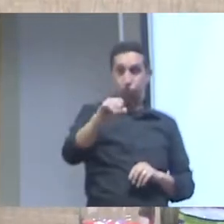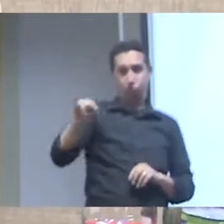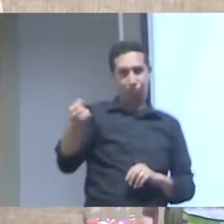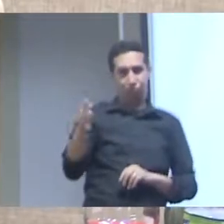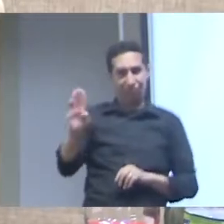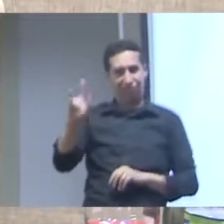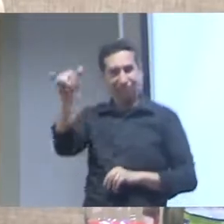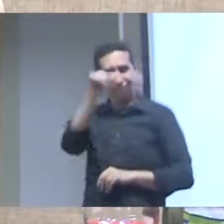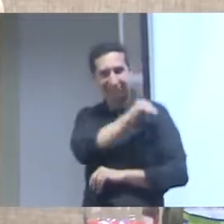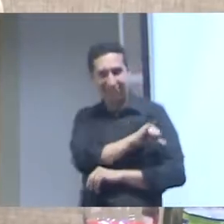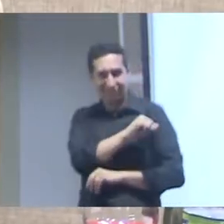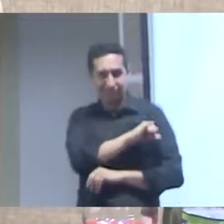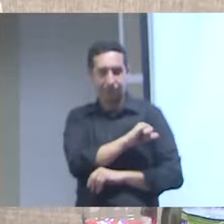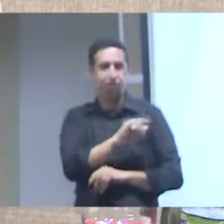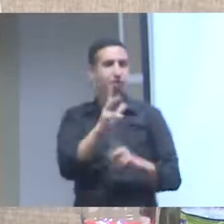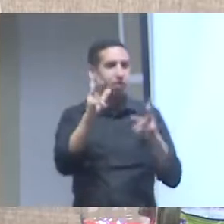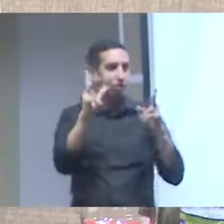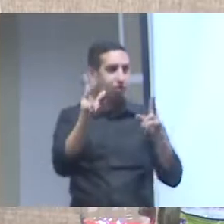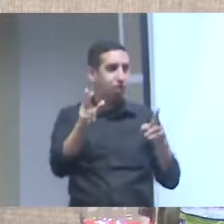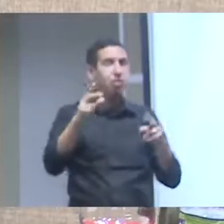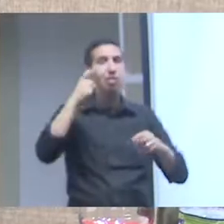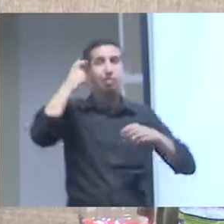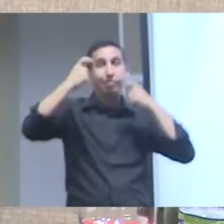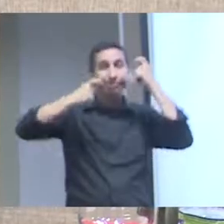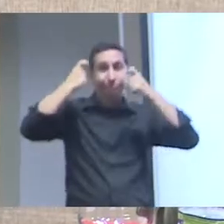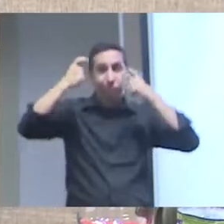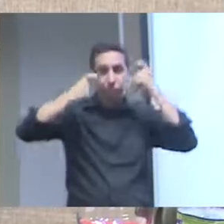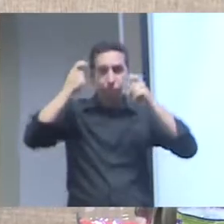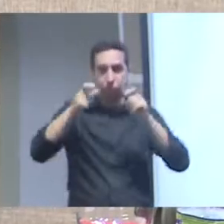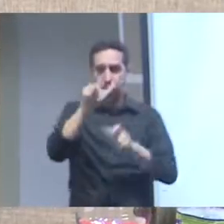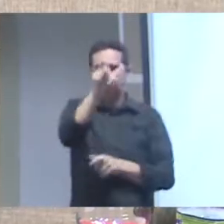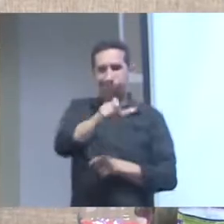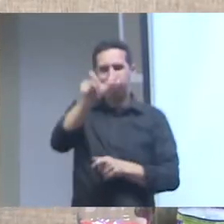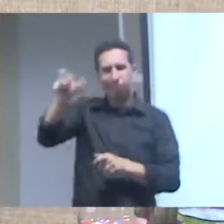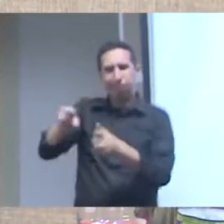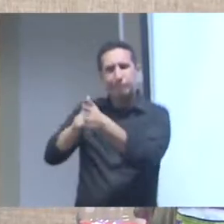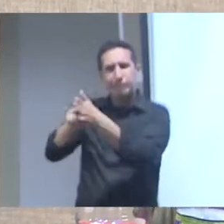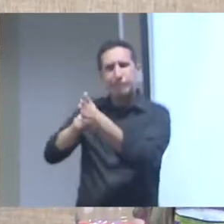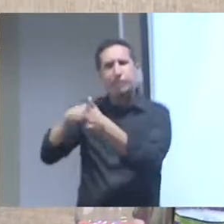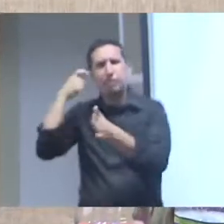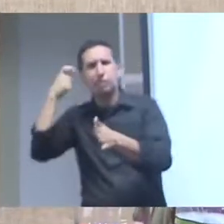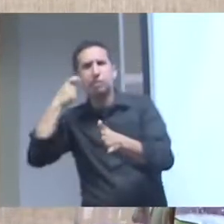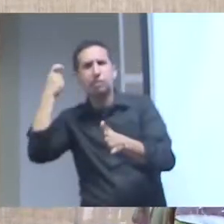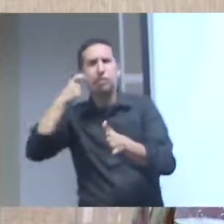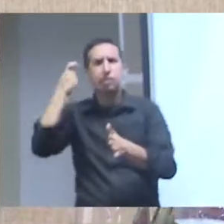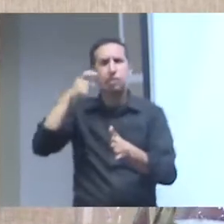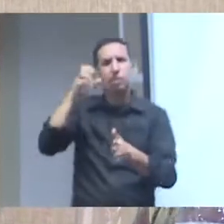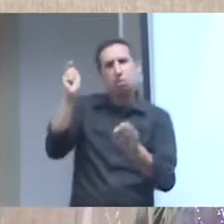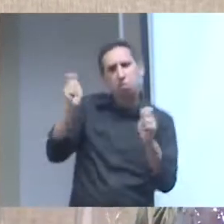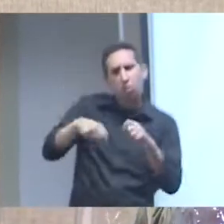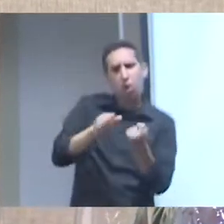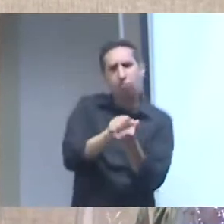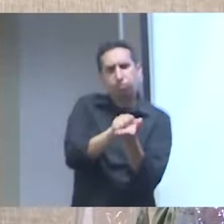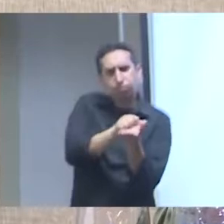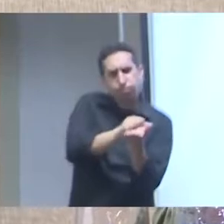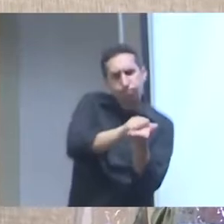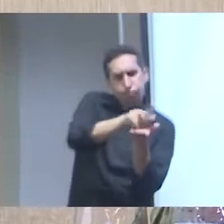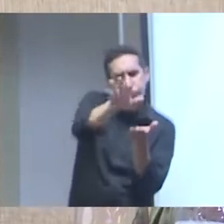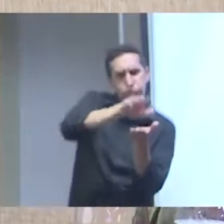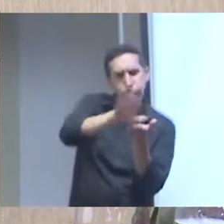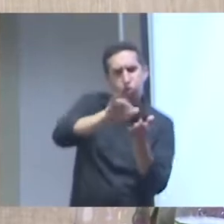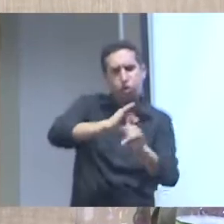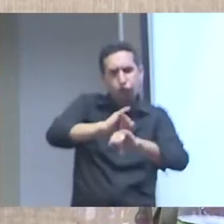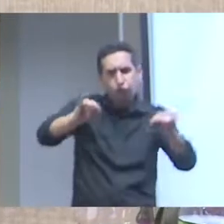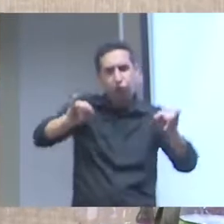em se publicar dados e quando esse assunto começou a ser tratado dentro da diretoria de